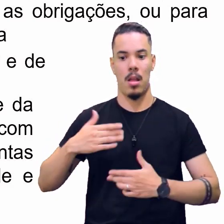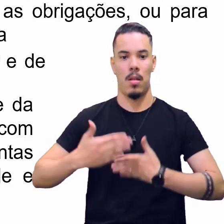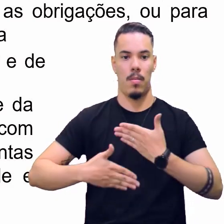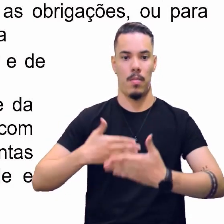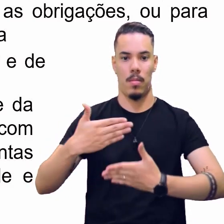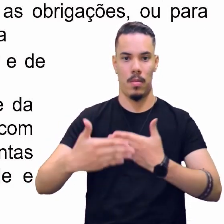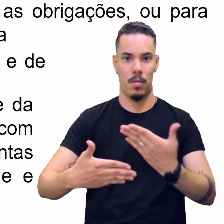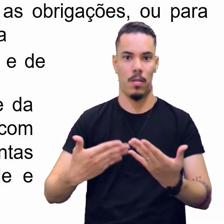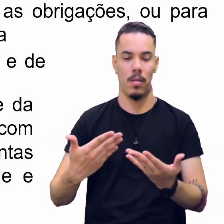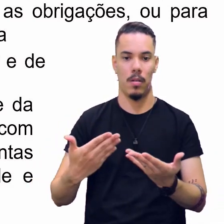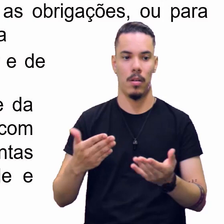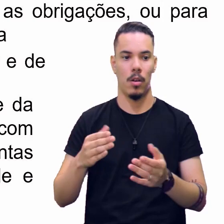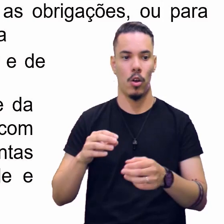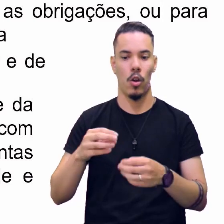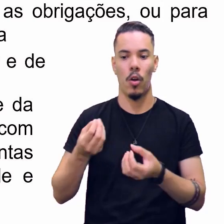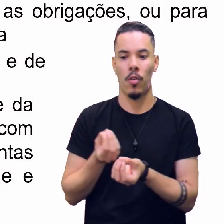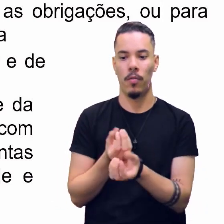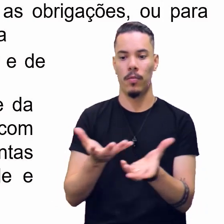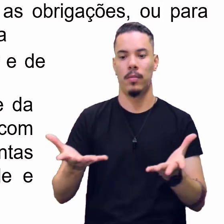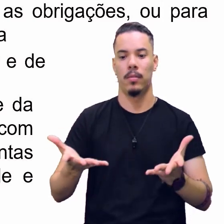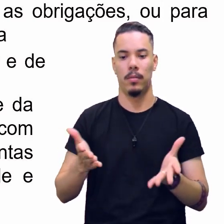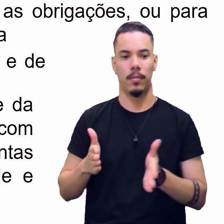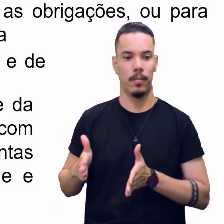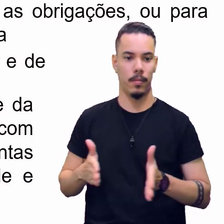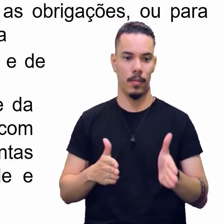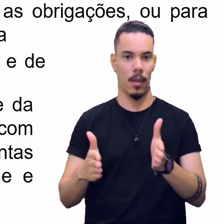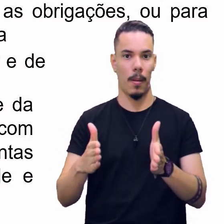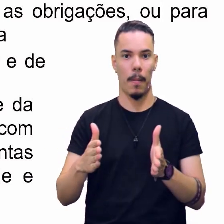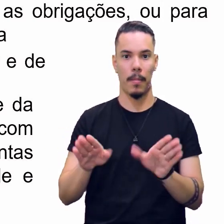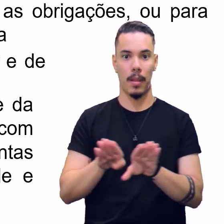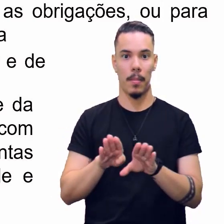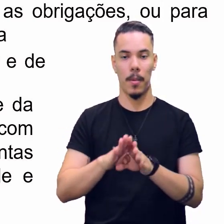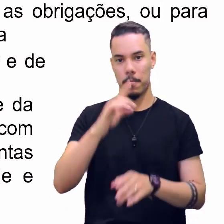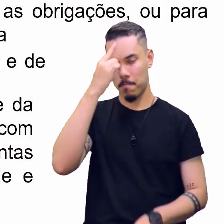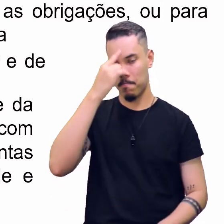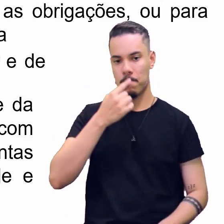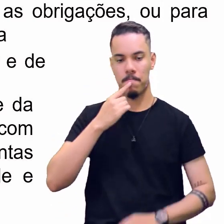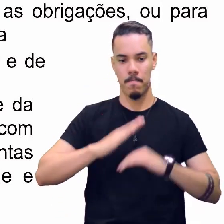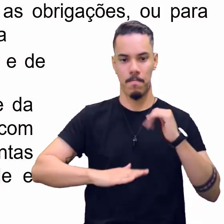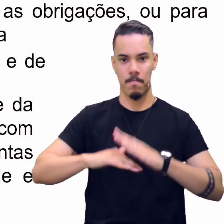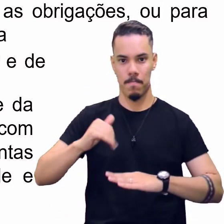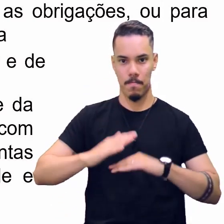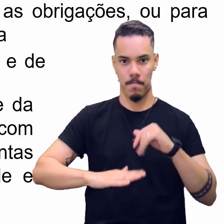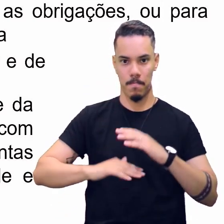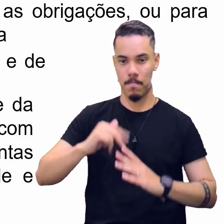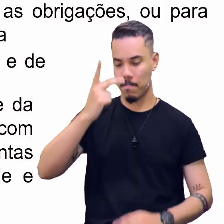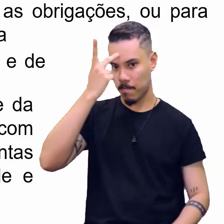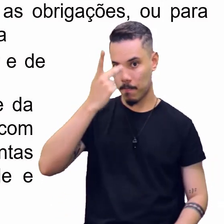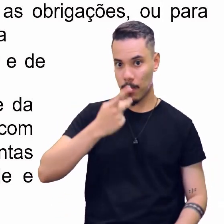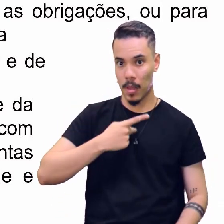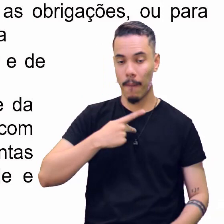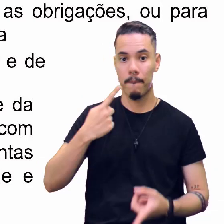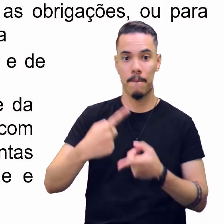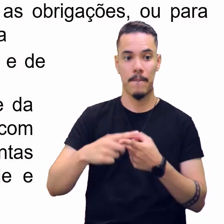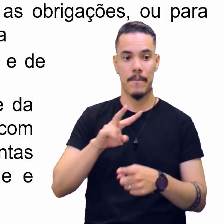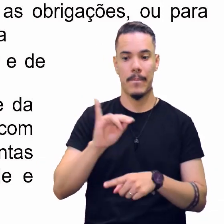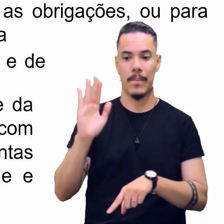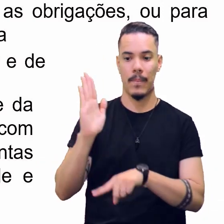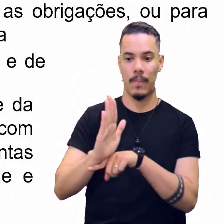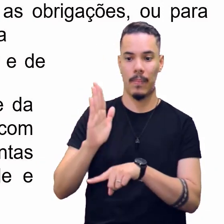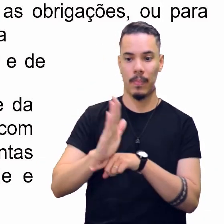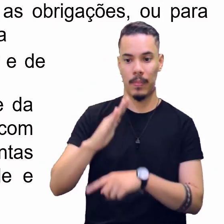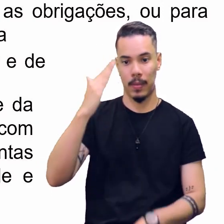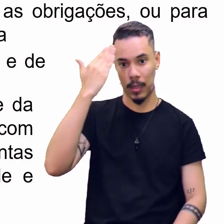promover uma melhoria da performance pessoal, pois ele vai ajudar a